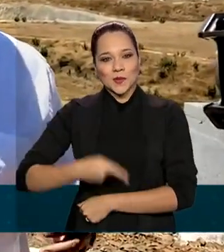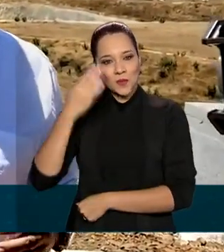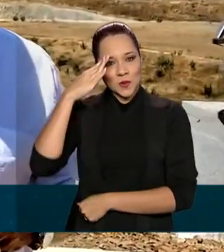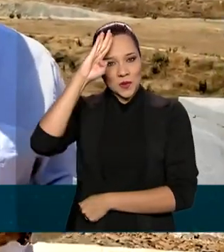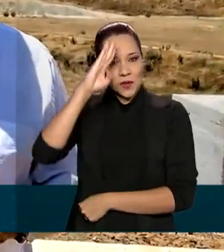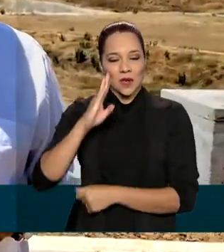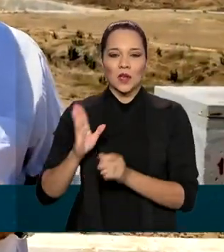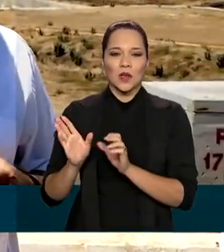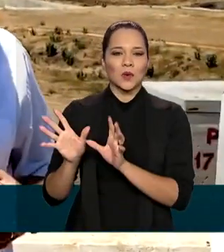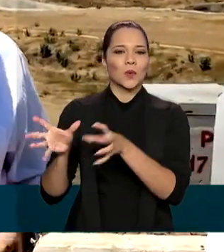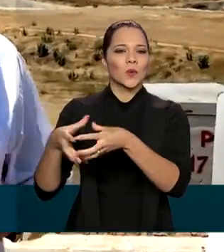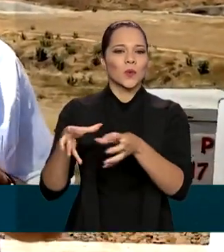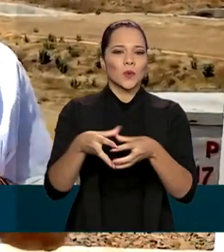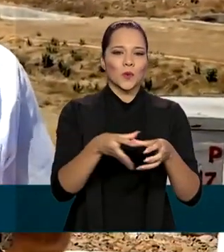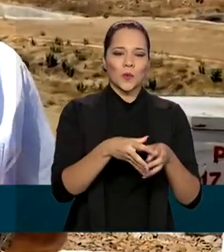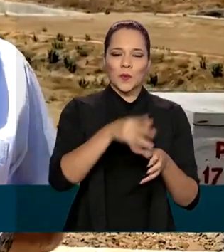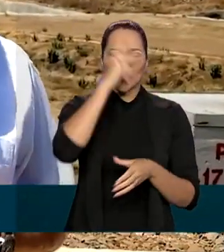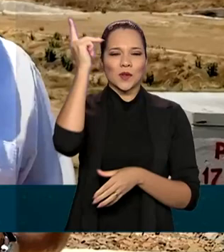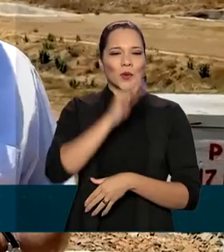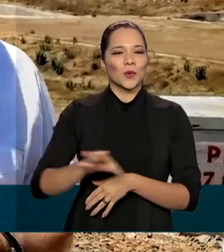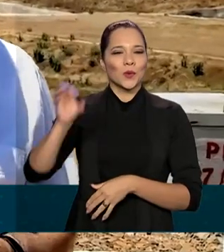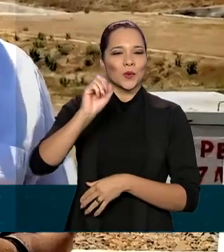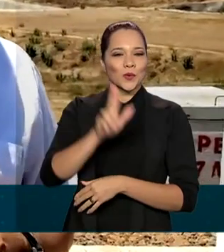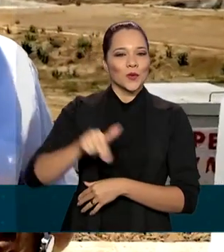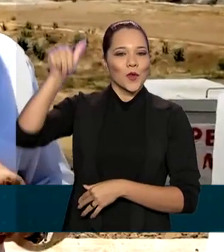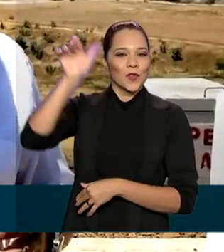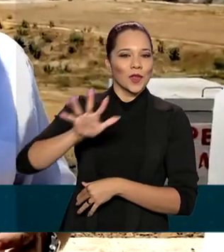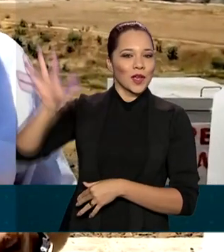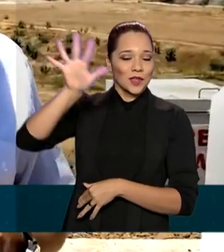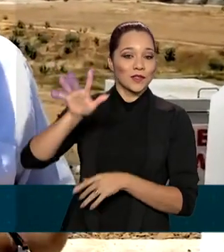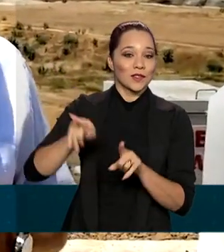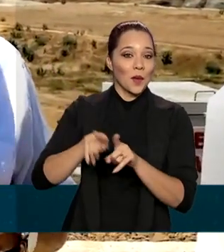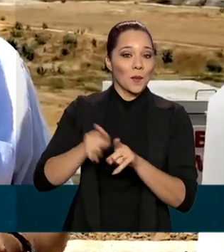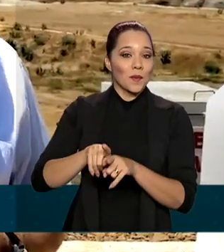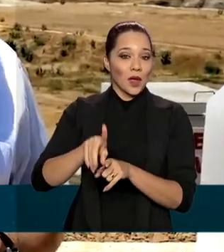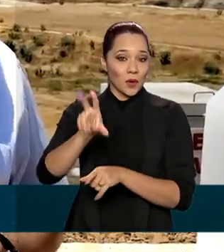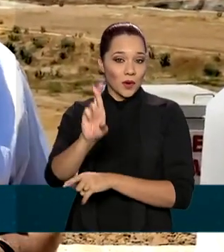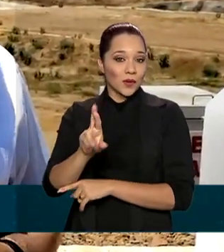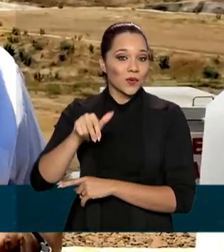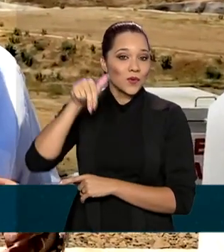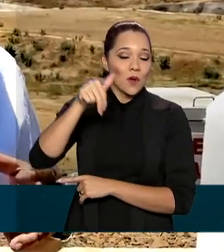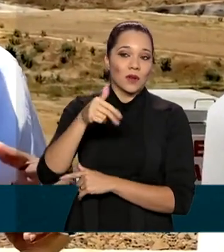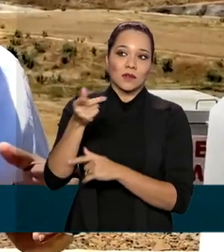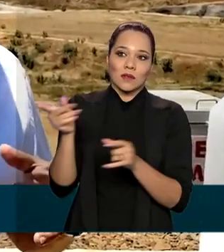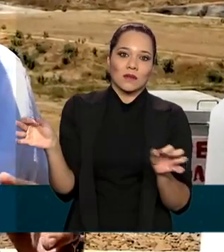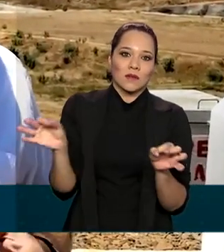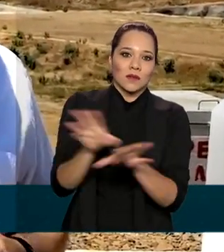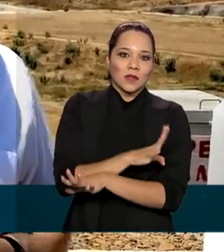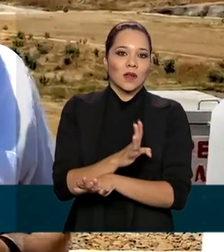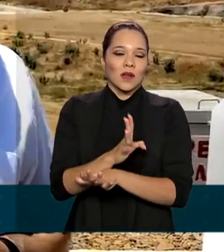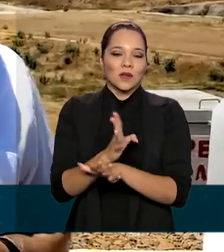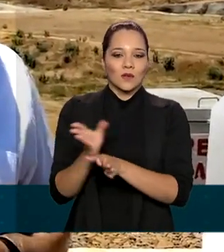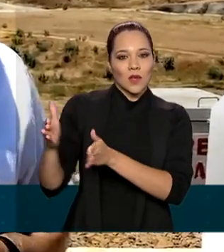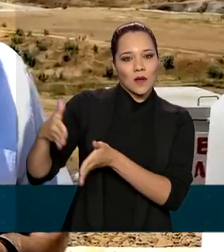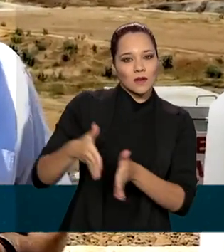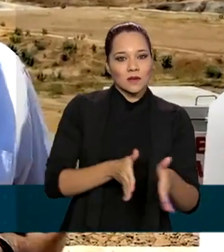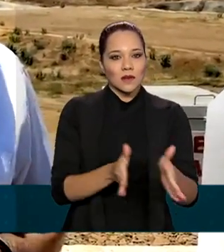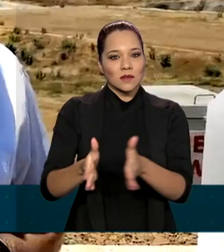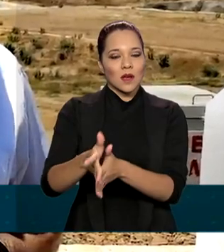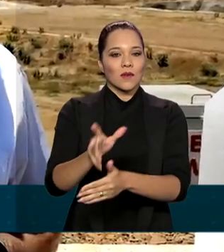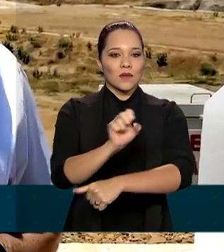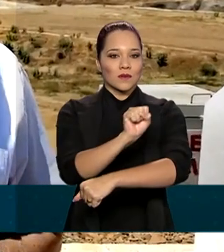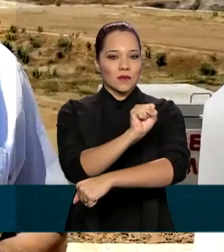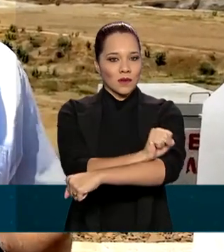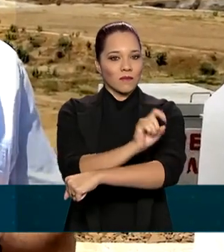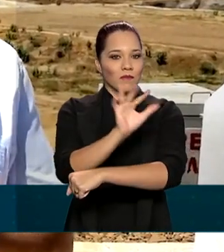e com todo o povo do Nordeste, em especial do Rio Grande do Norte, comemorando a conclusão da transposição do São